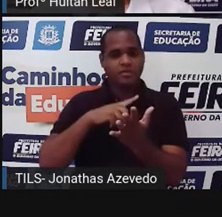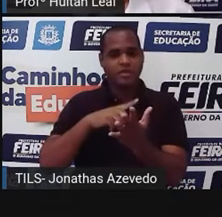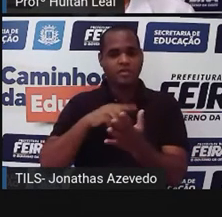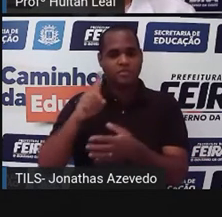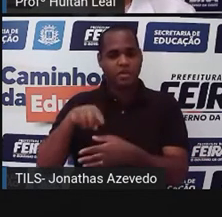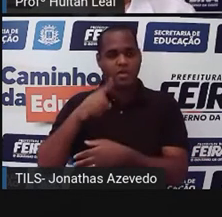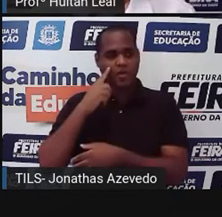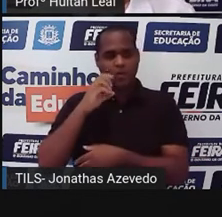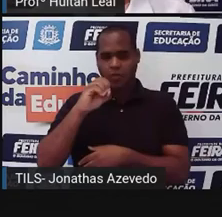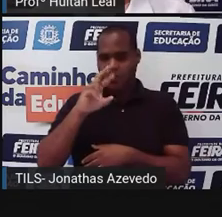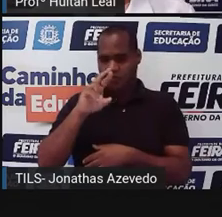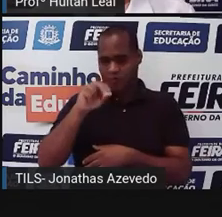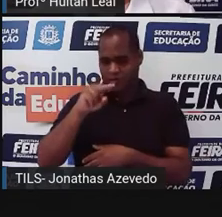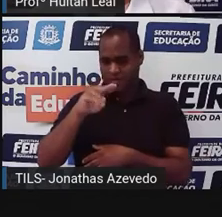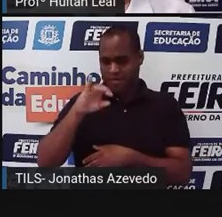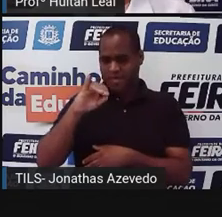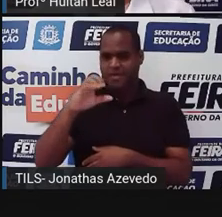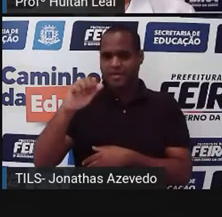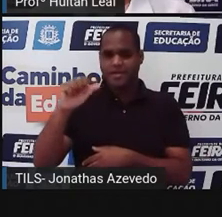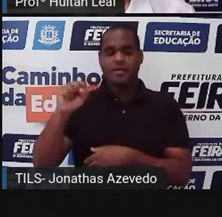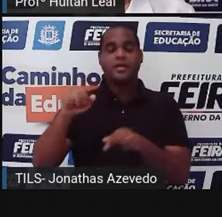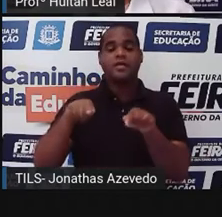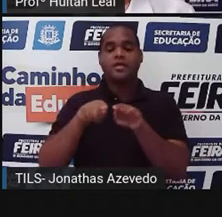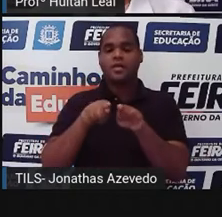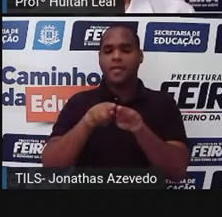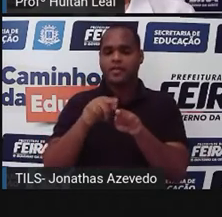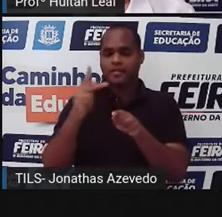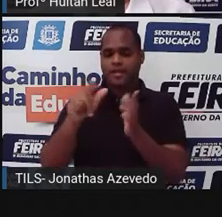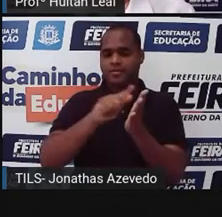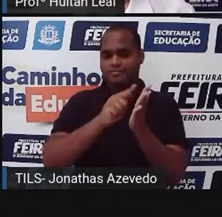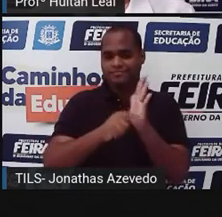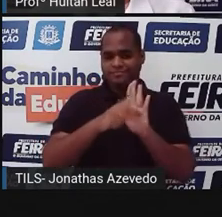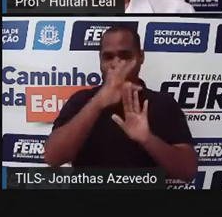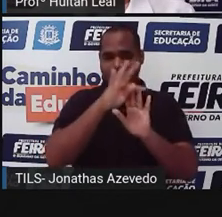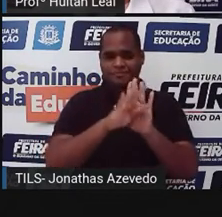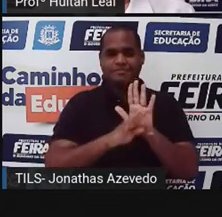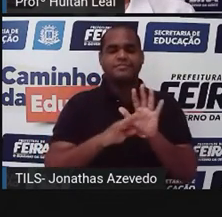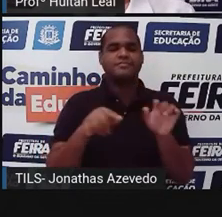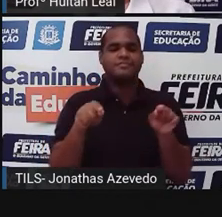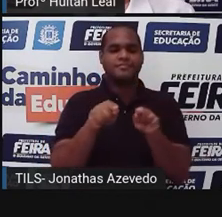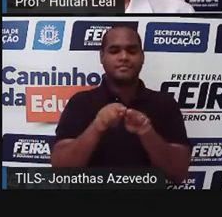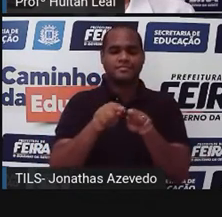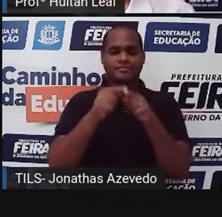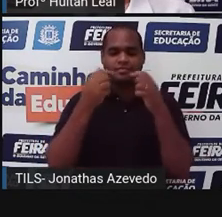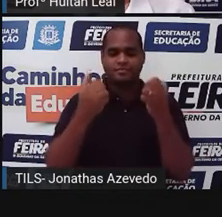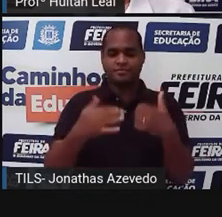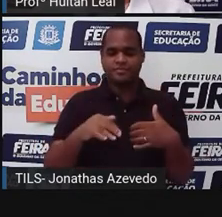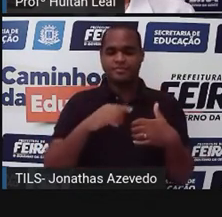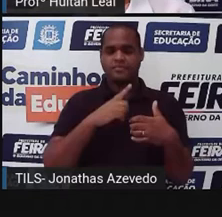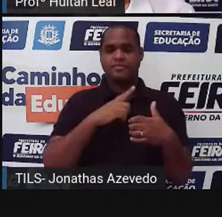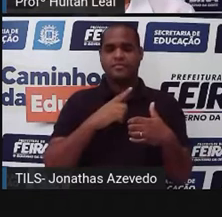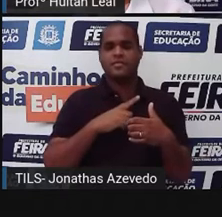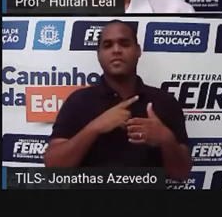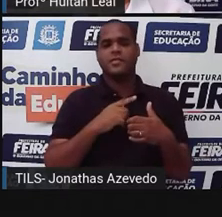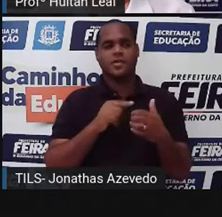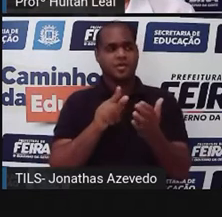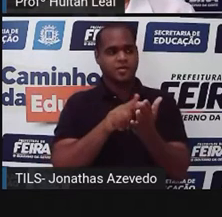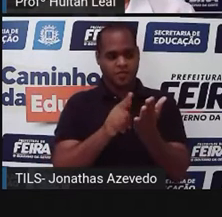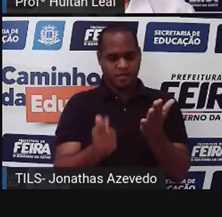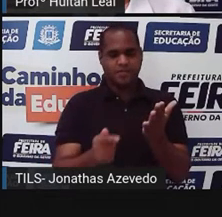textual também, que se produz, se é veiculado através de jornais também,